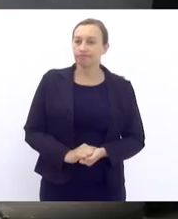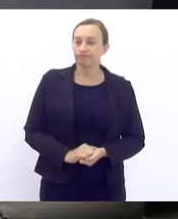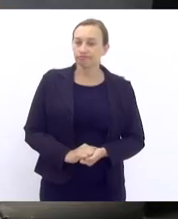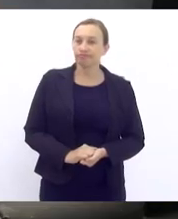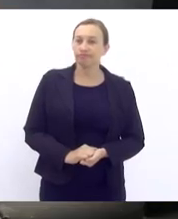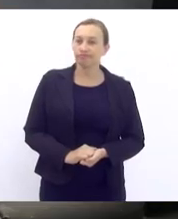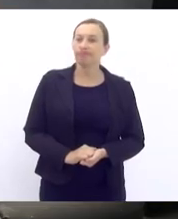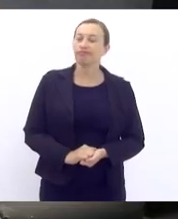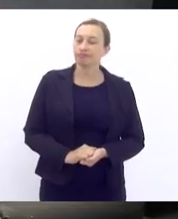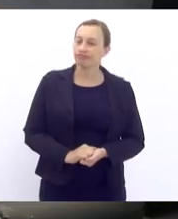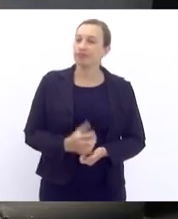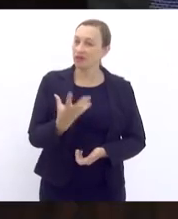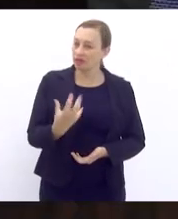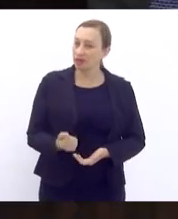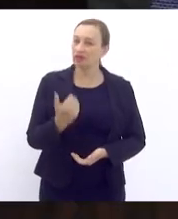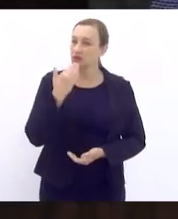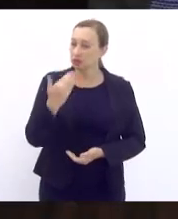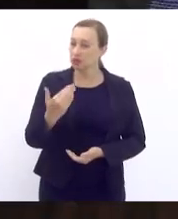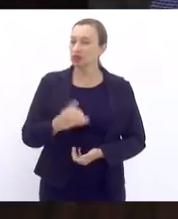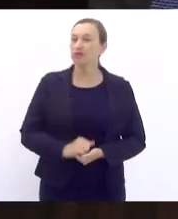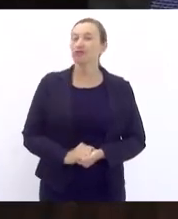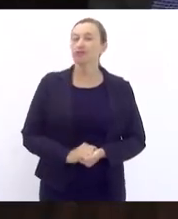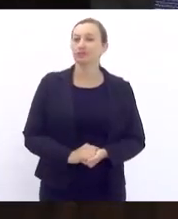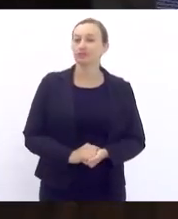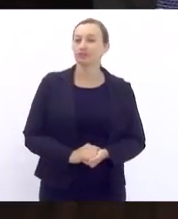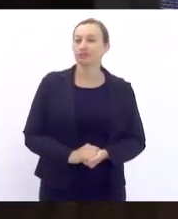Está definido o pedido de vossa excelência.